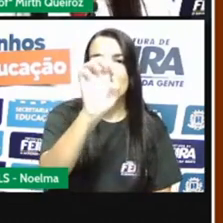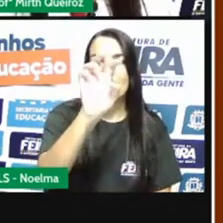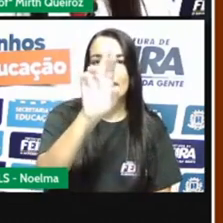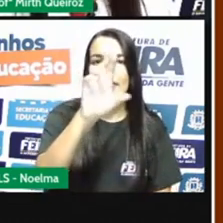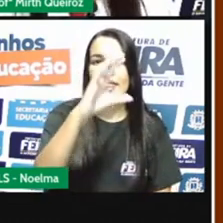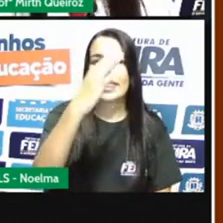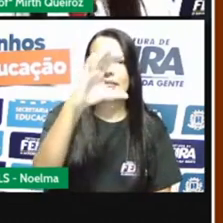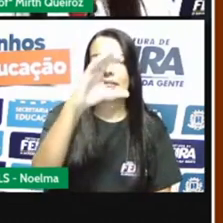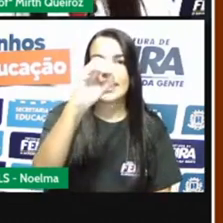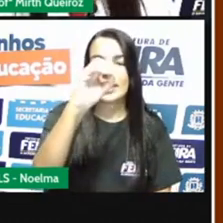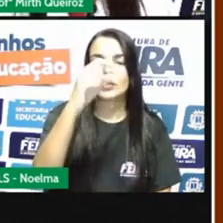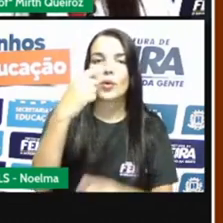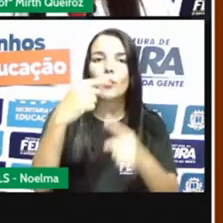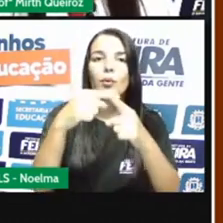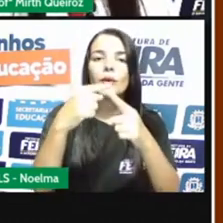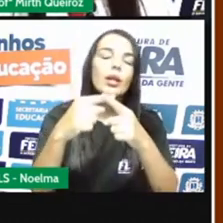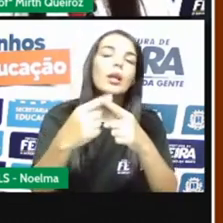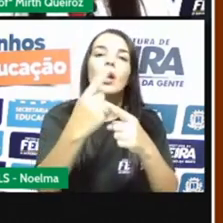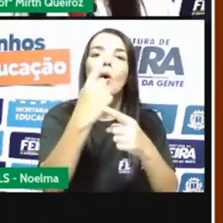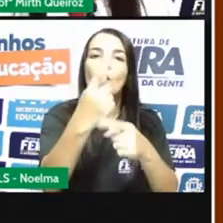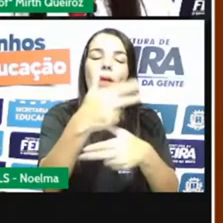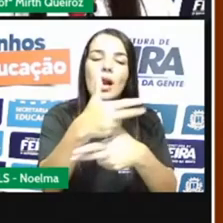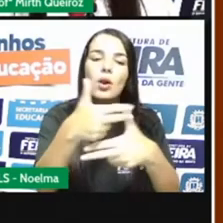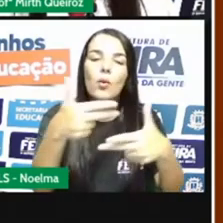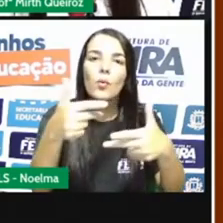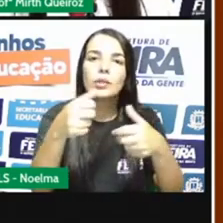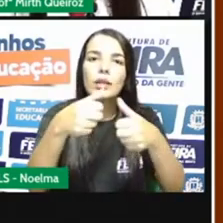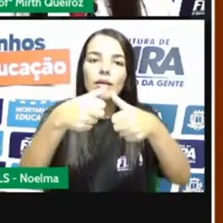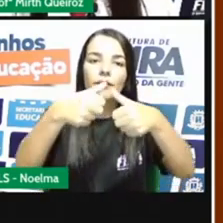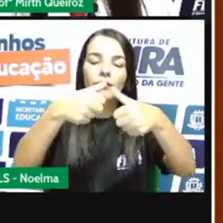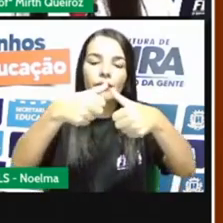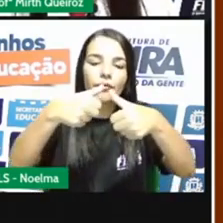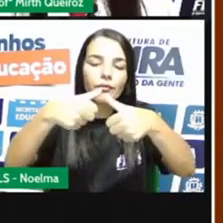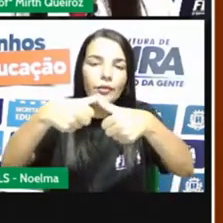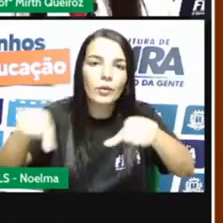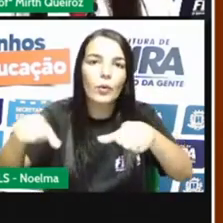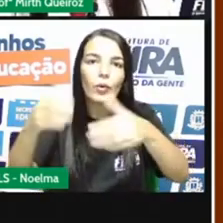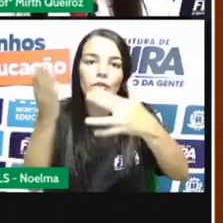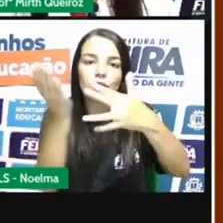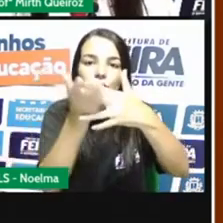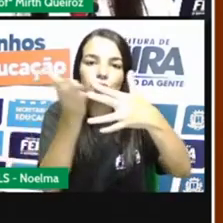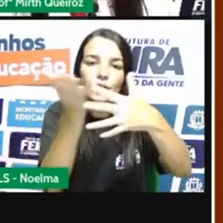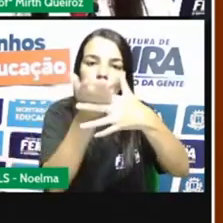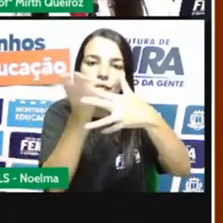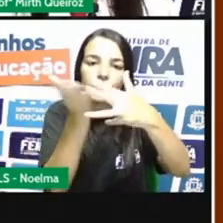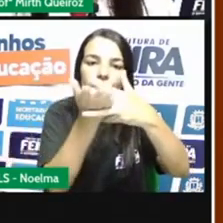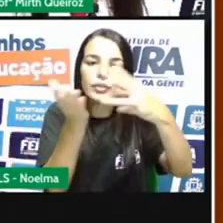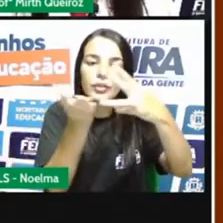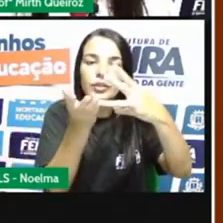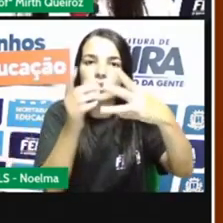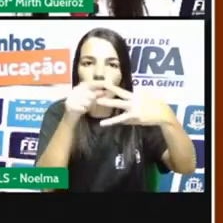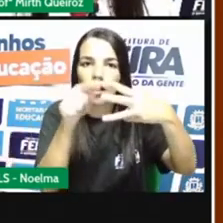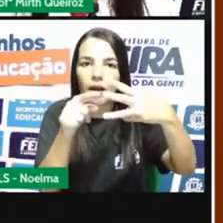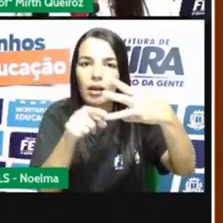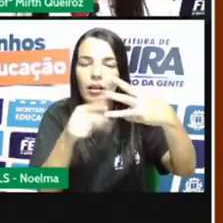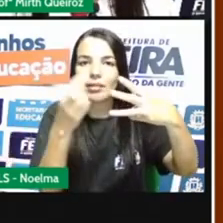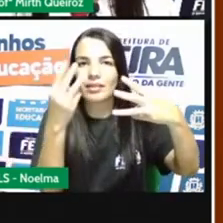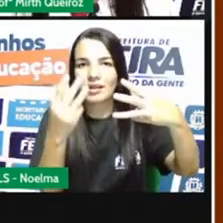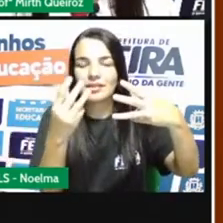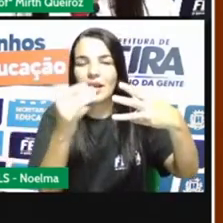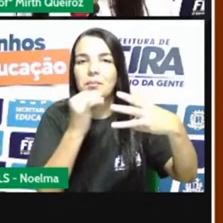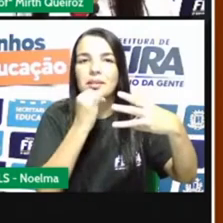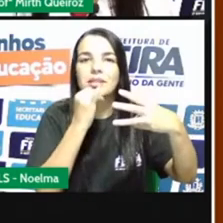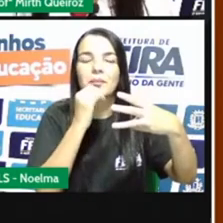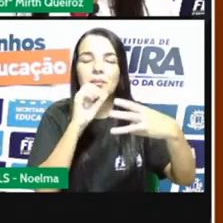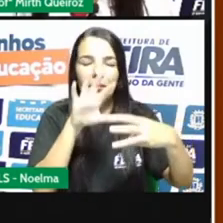dividido em três partes, onde se pegou aí dois. Vamos supor que aqui é uma pizza. Uma